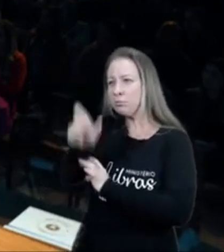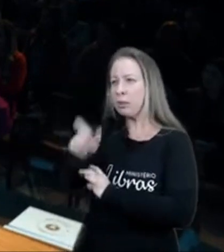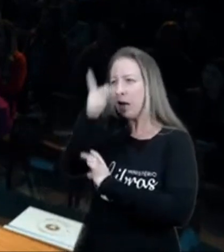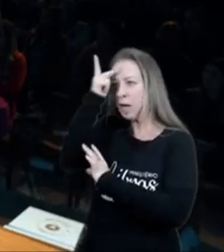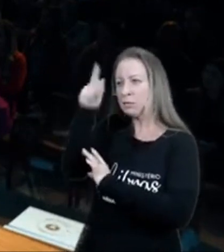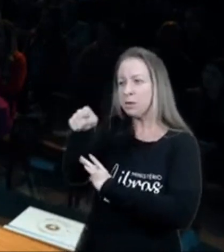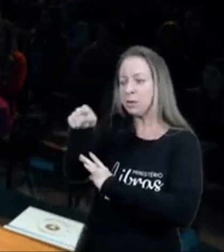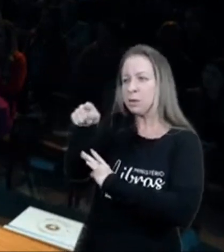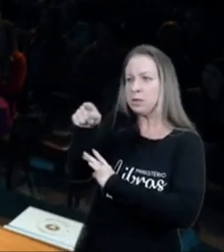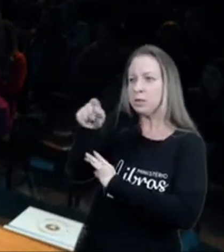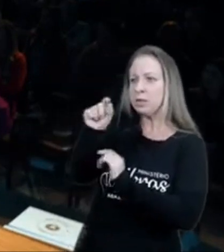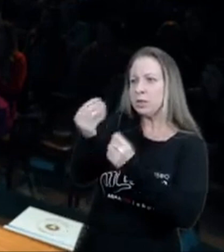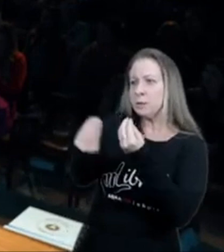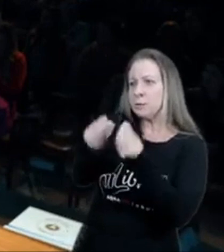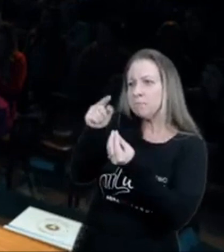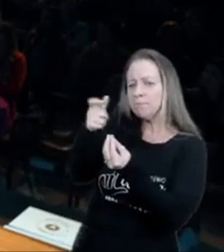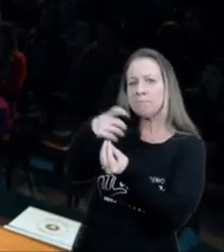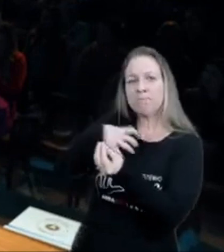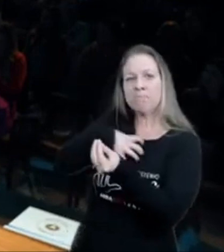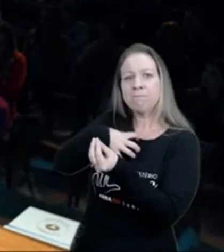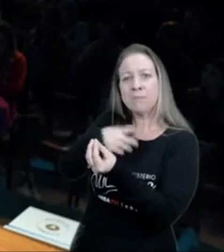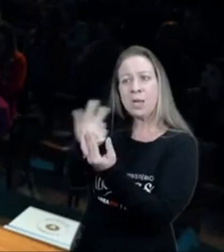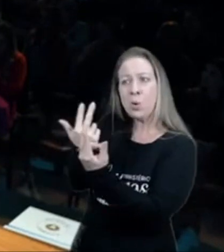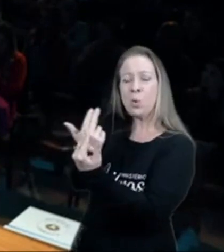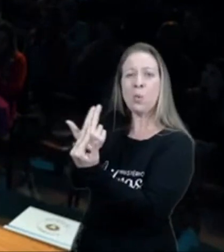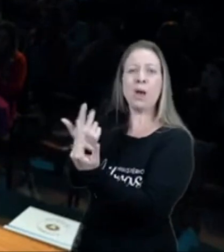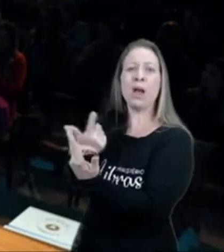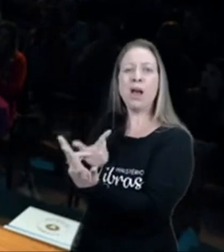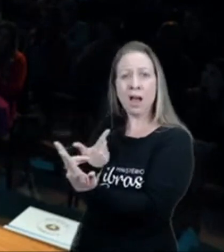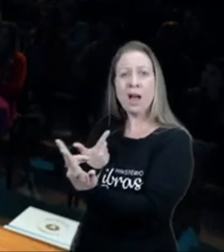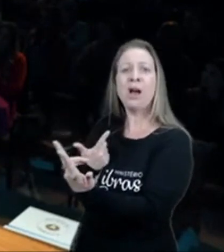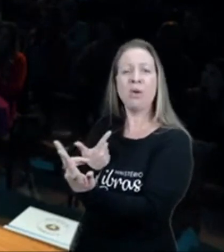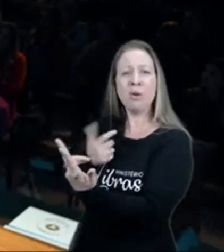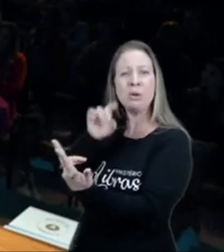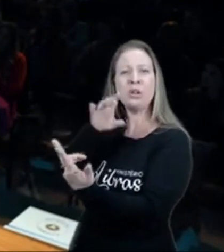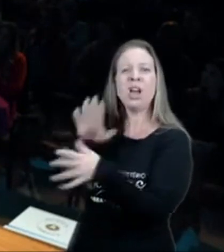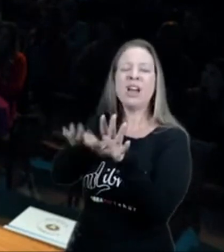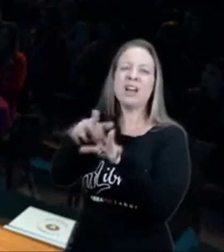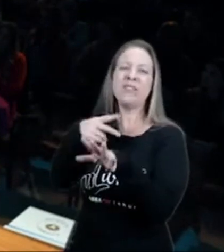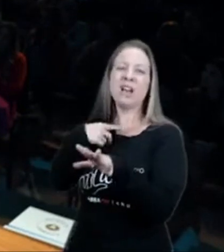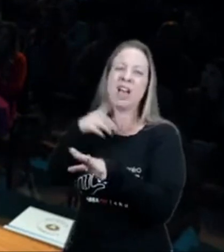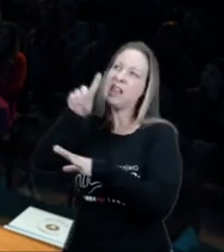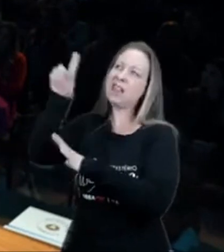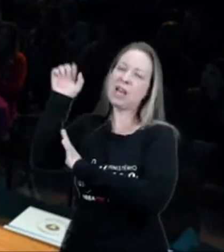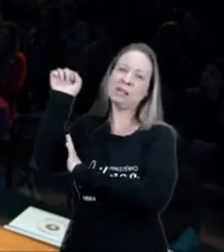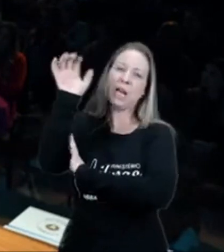ser mais um, que passa na vida de todo mundo, e diz um Deus te abençoe, mas não olha nos olhos,